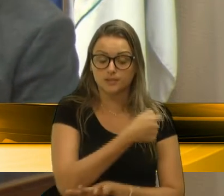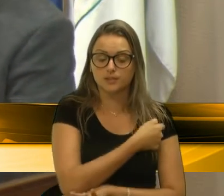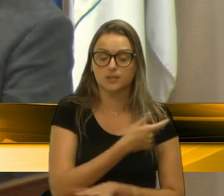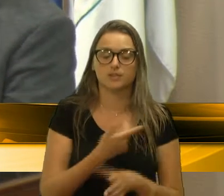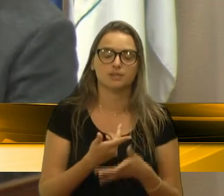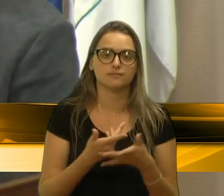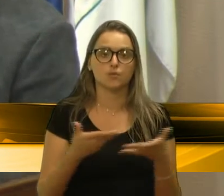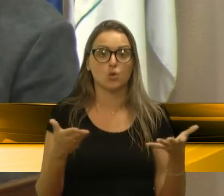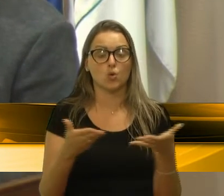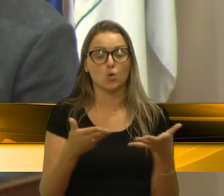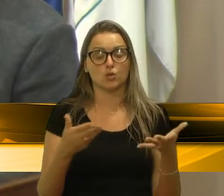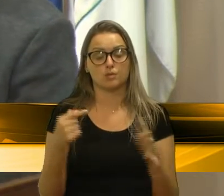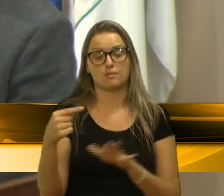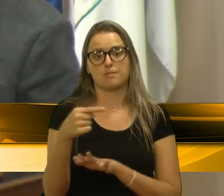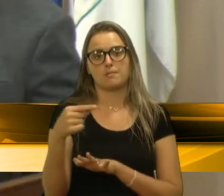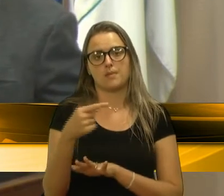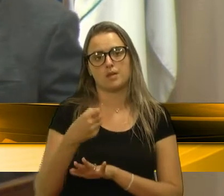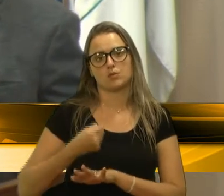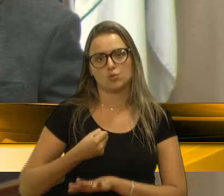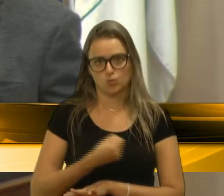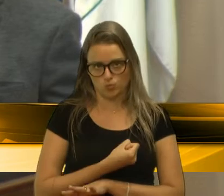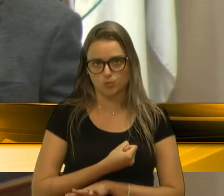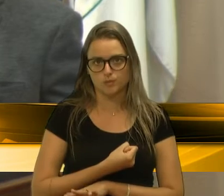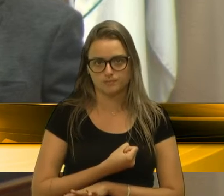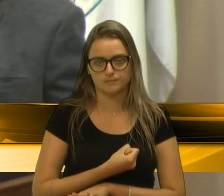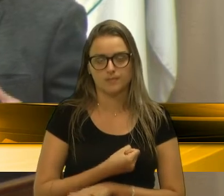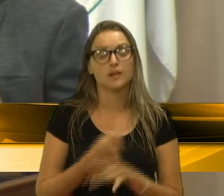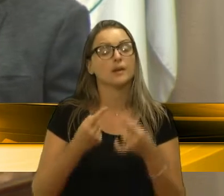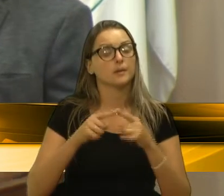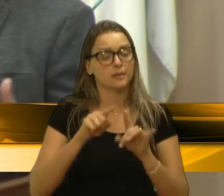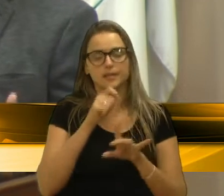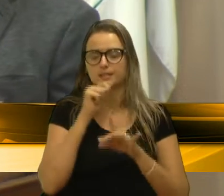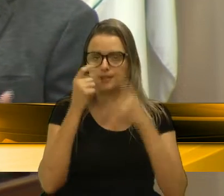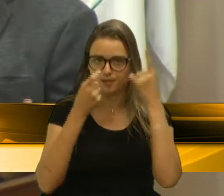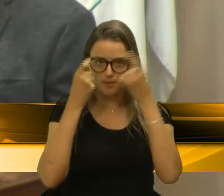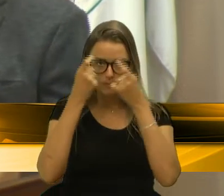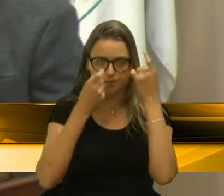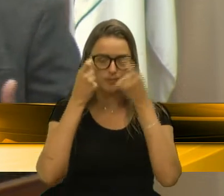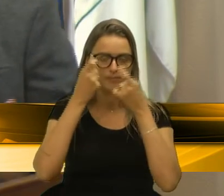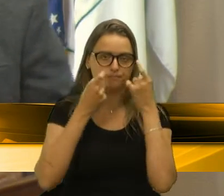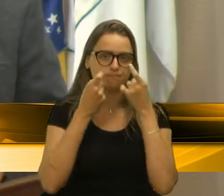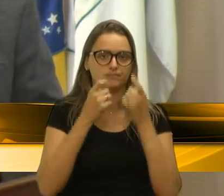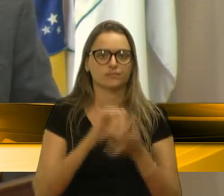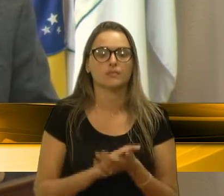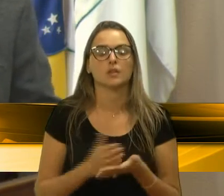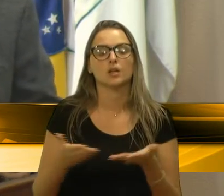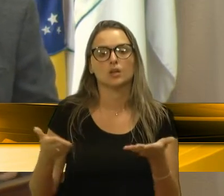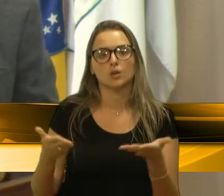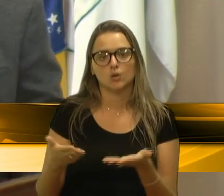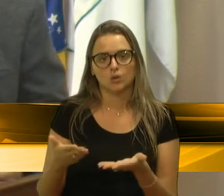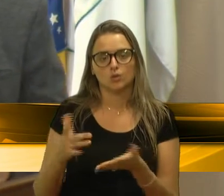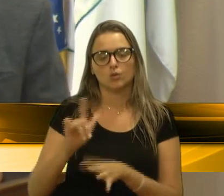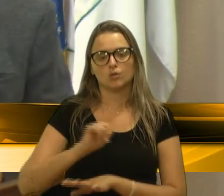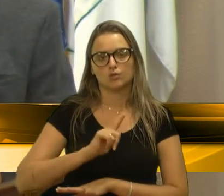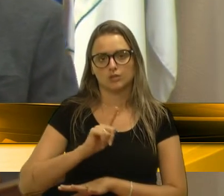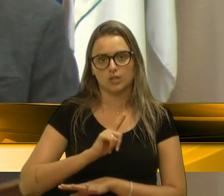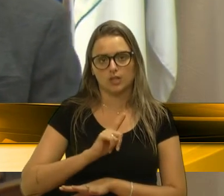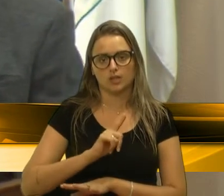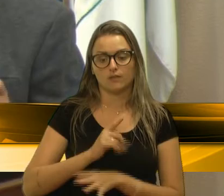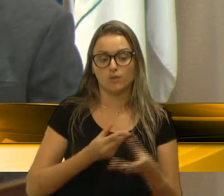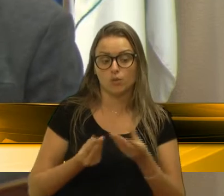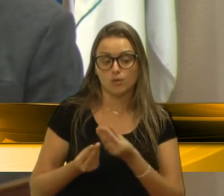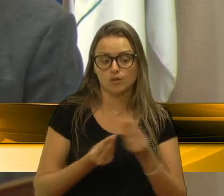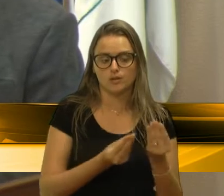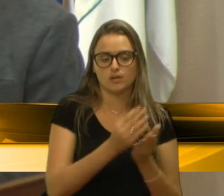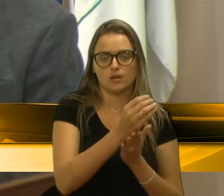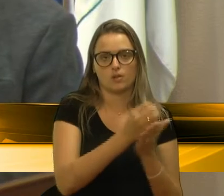e, felizmente, os números diminuíram, mas ainda são preocupantes. Então, hoje, vamos mandar esse ofício,